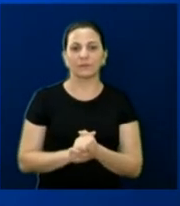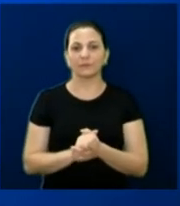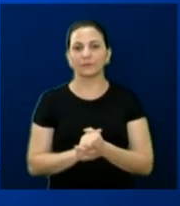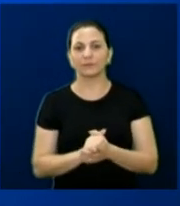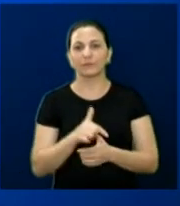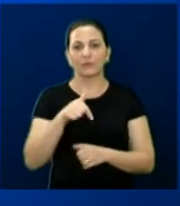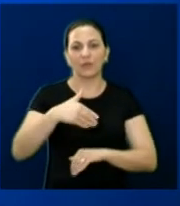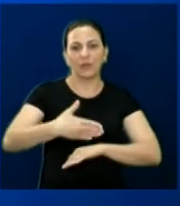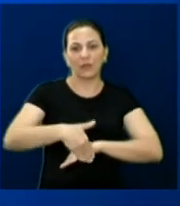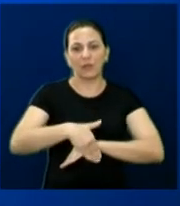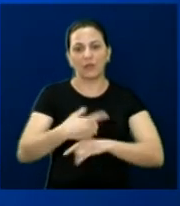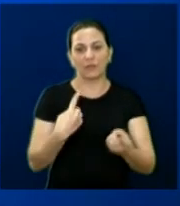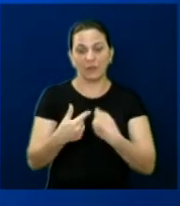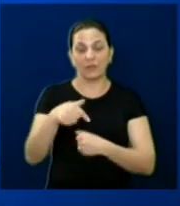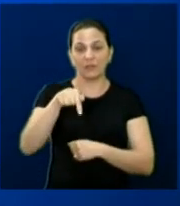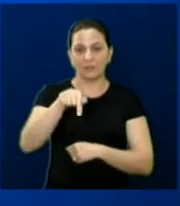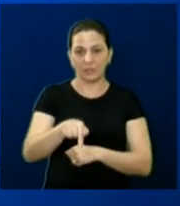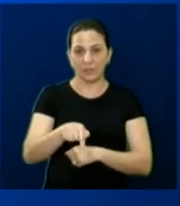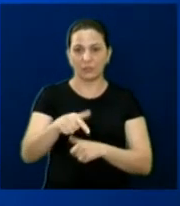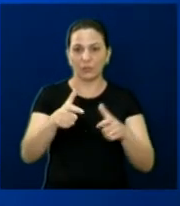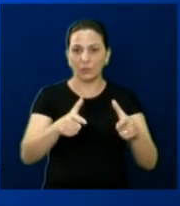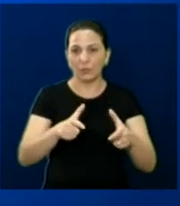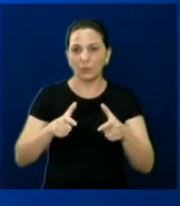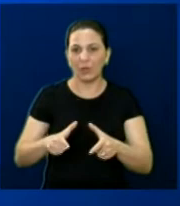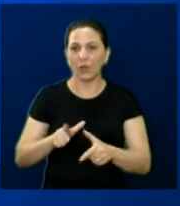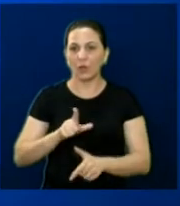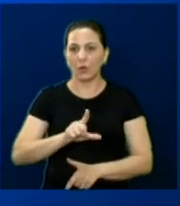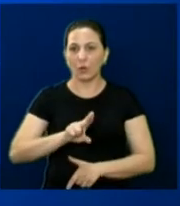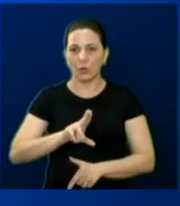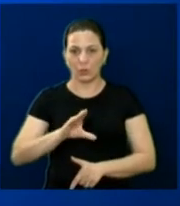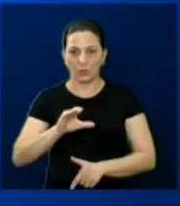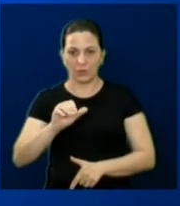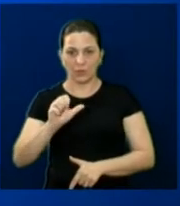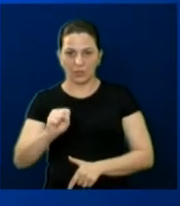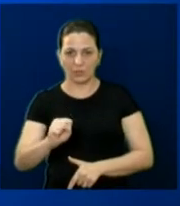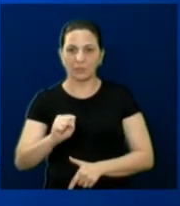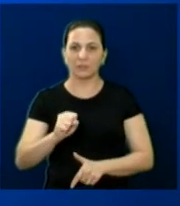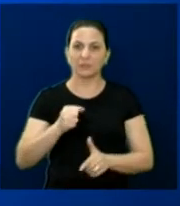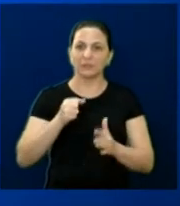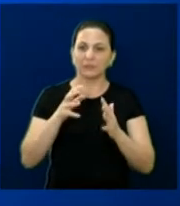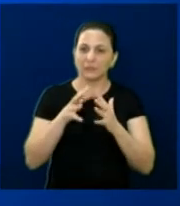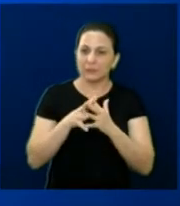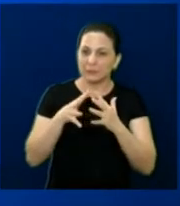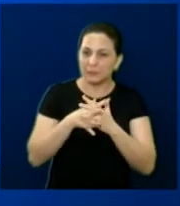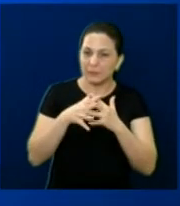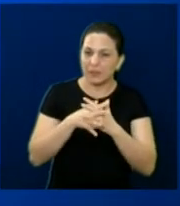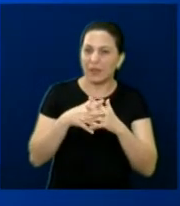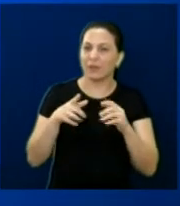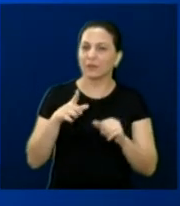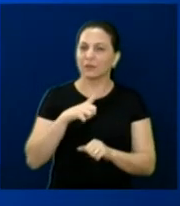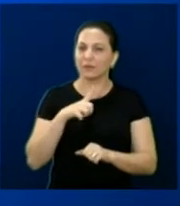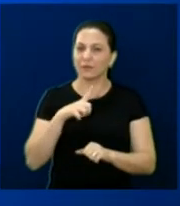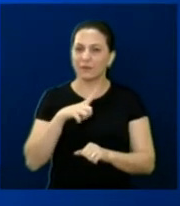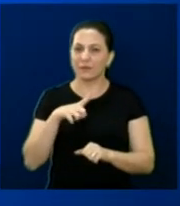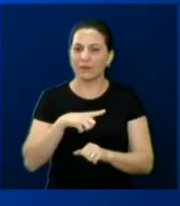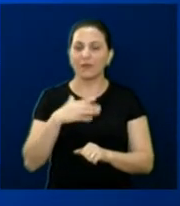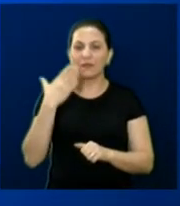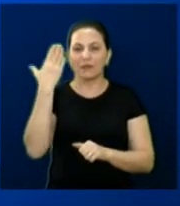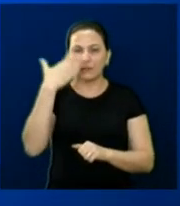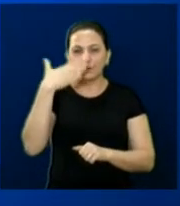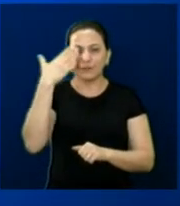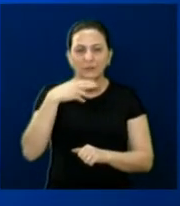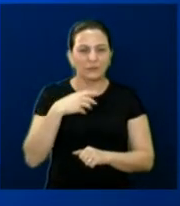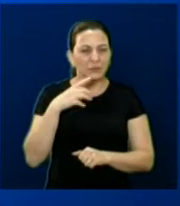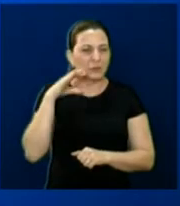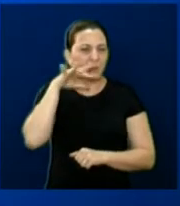a 7 de setembro, e outros locais, o Lucas tem brigado muito aqui, outros lugares lá na 7 de setembro, também tem uma visibilidade